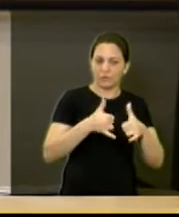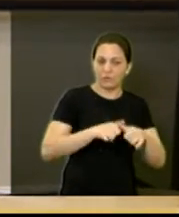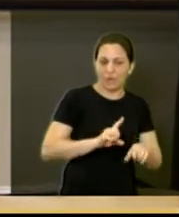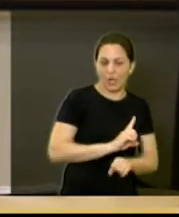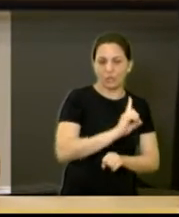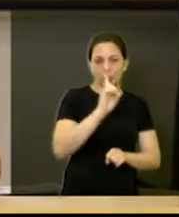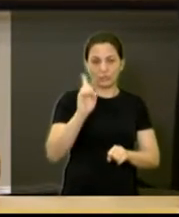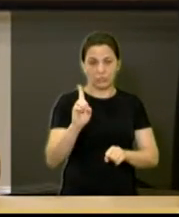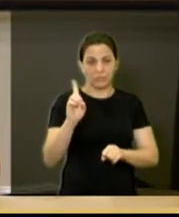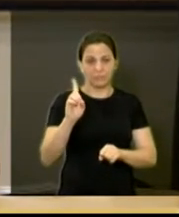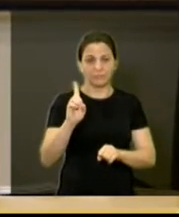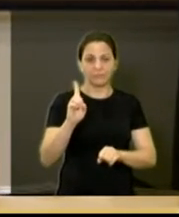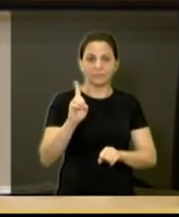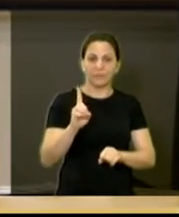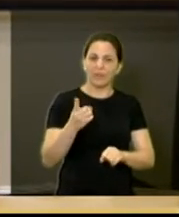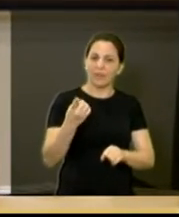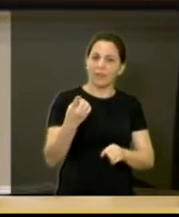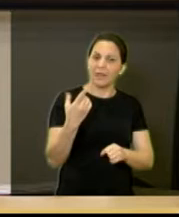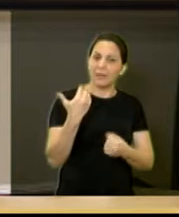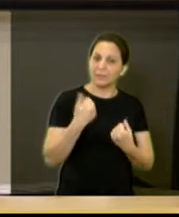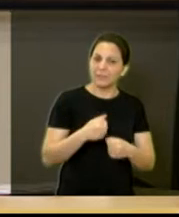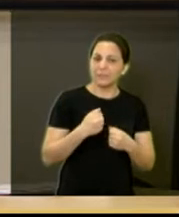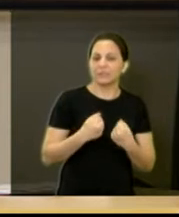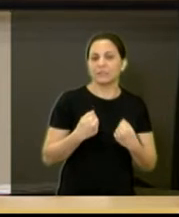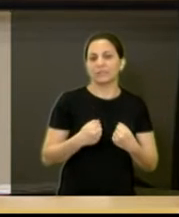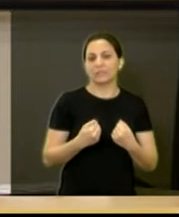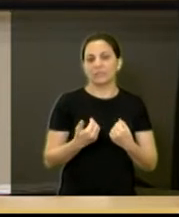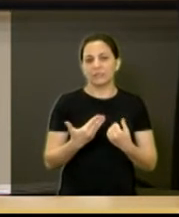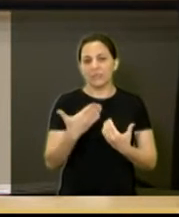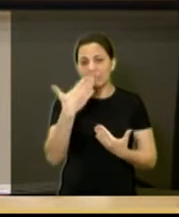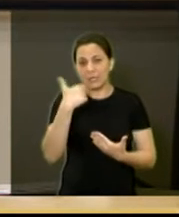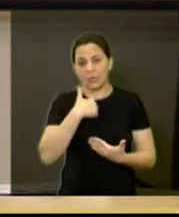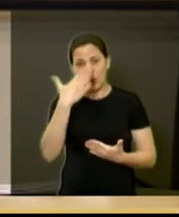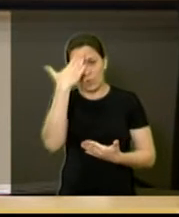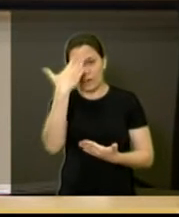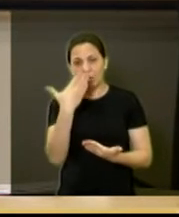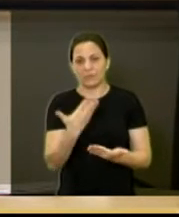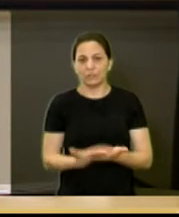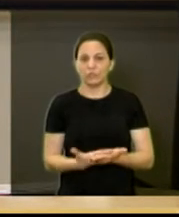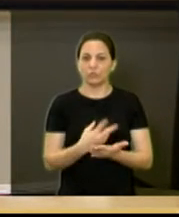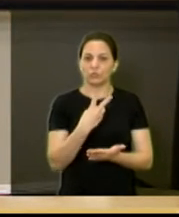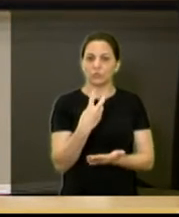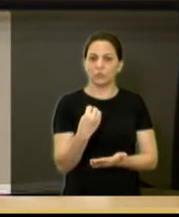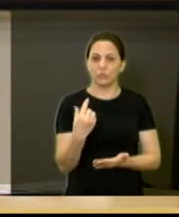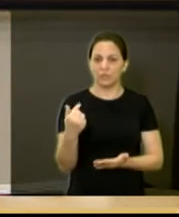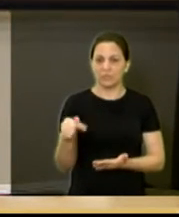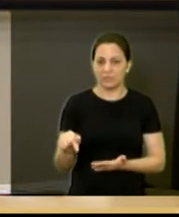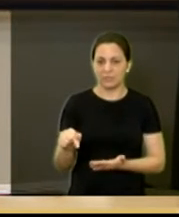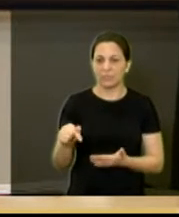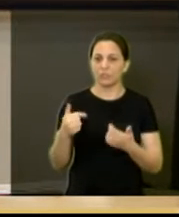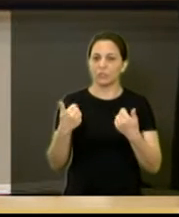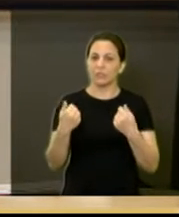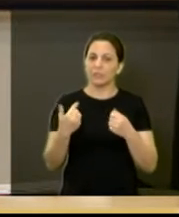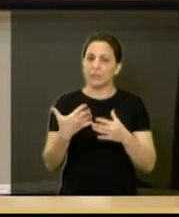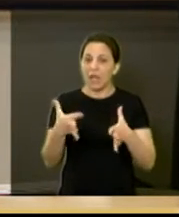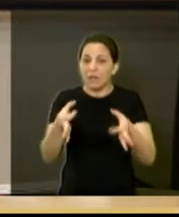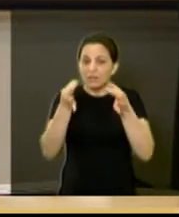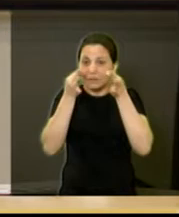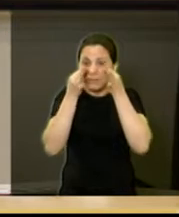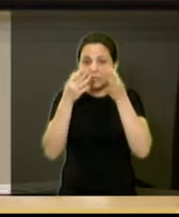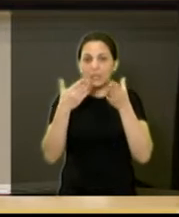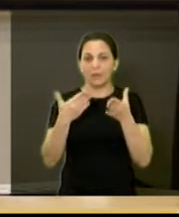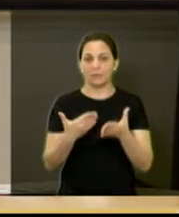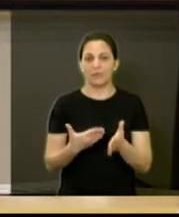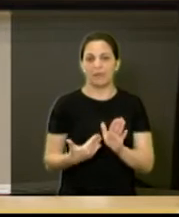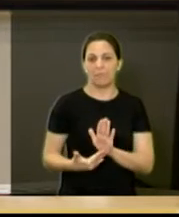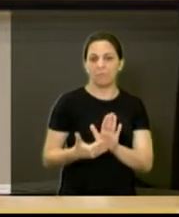é uma outra demanda que também acredito eu que, para 2017, de acordo com o